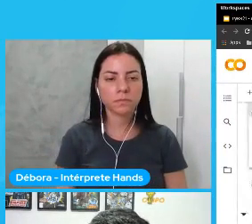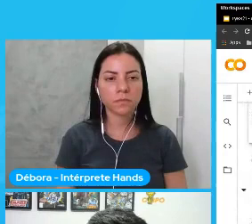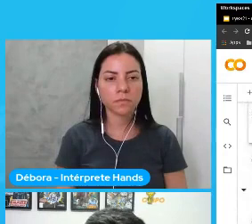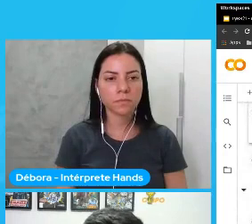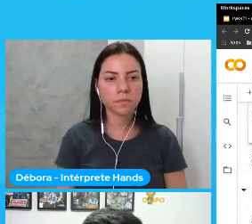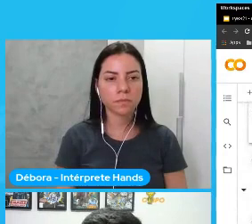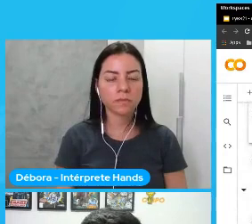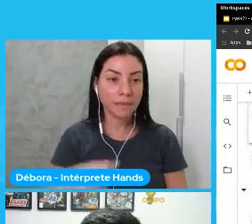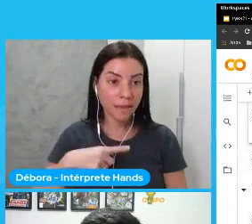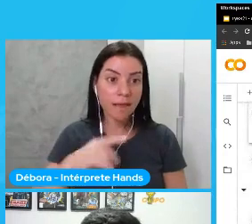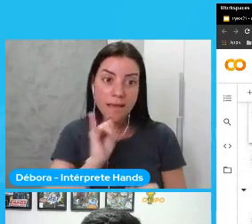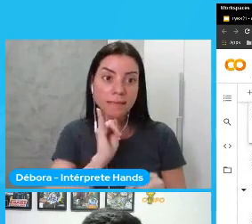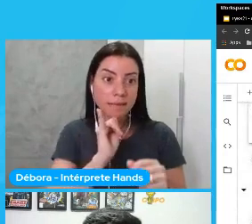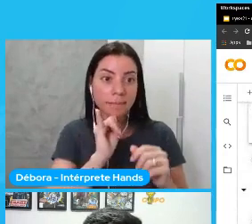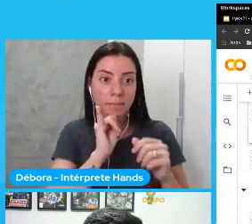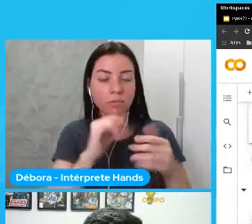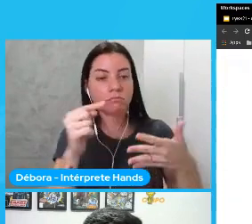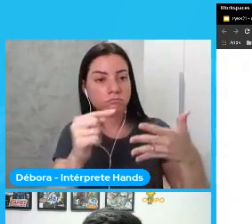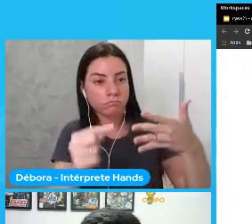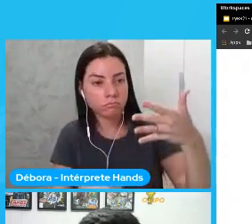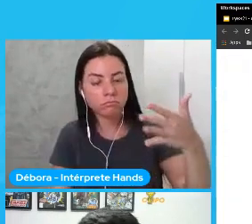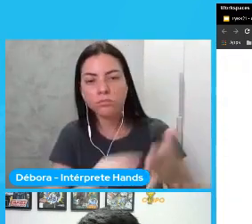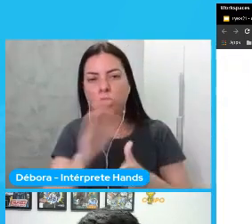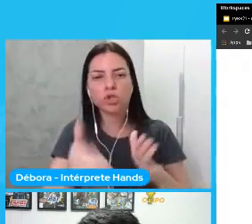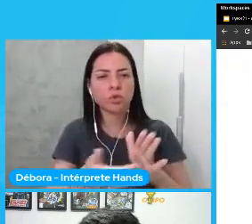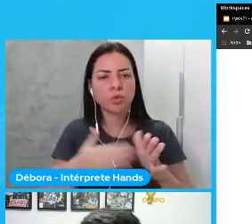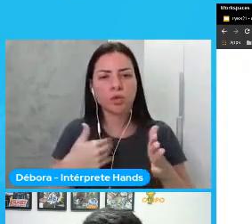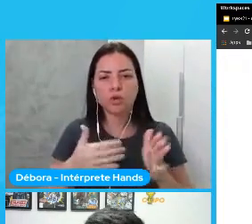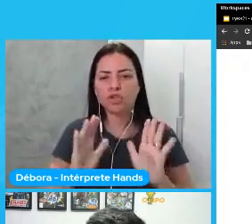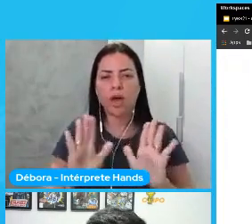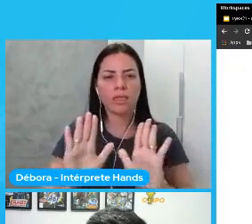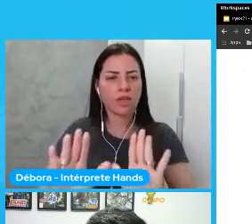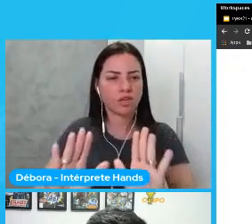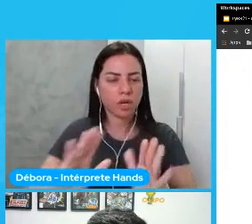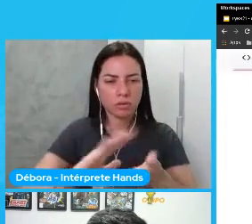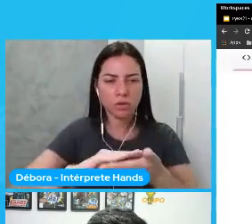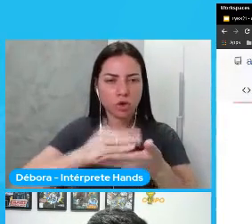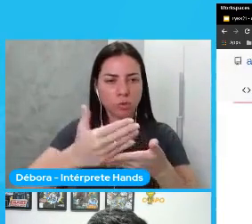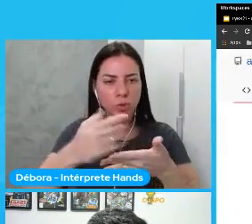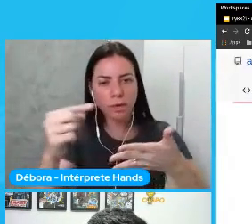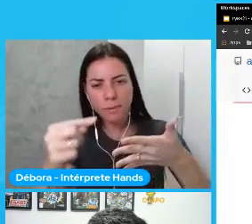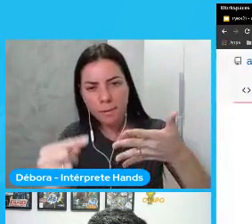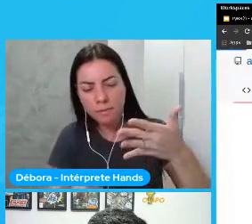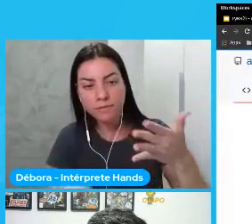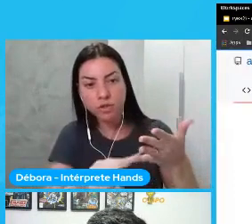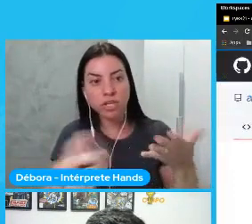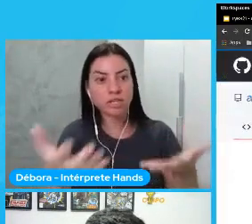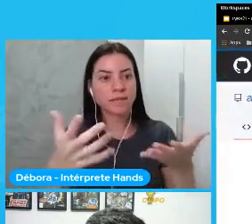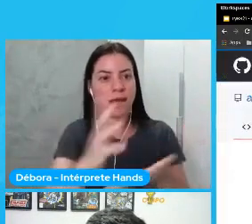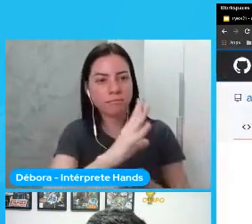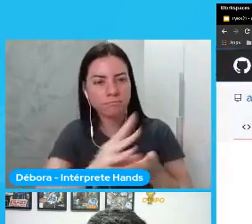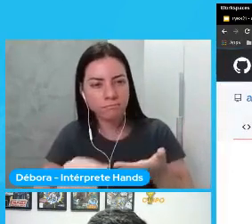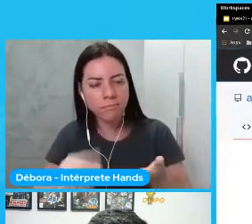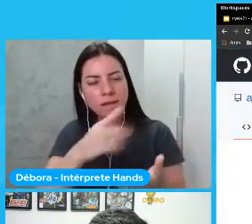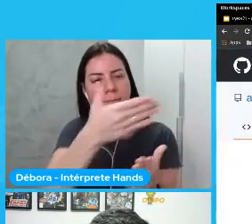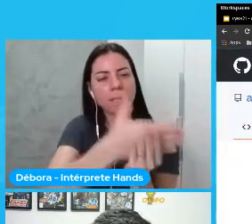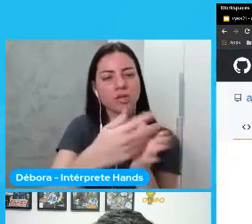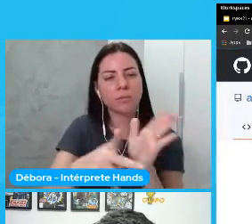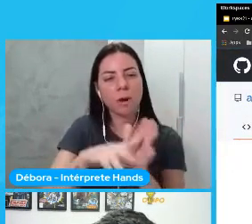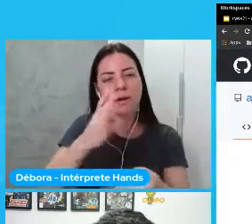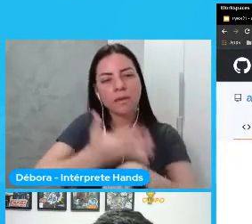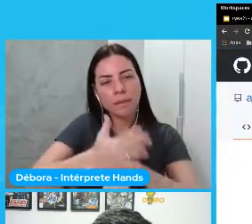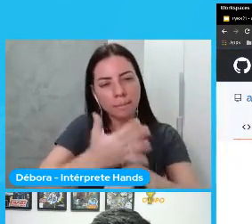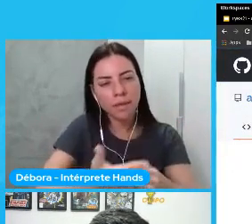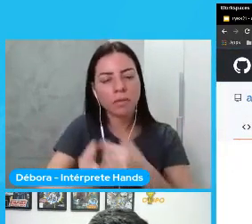tem alguns exemplos eu deixei todos esses notebooks aqui também no repositório se vocês quiserem reproduzir dentro da parte de treinamento inferência